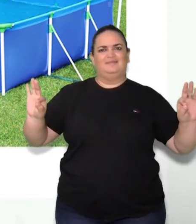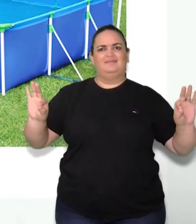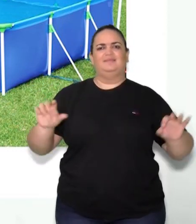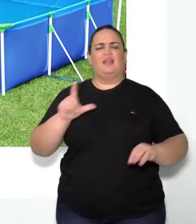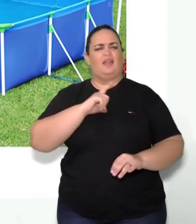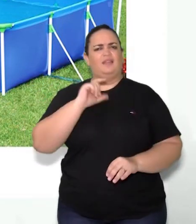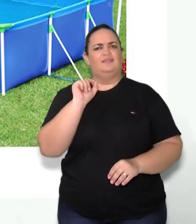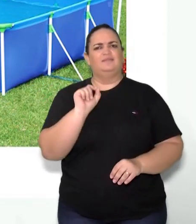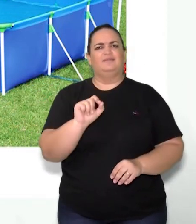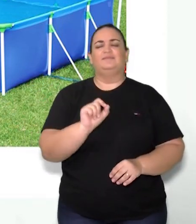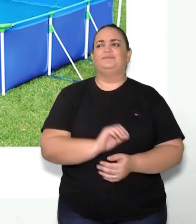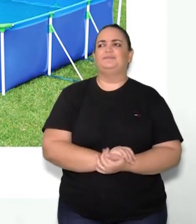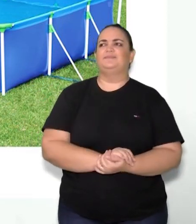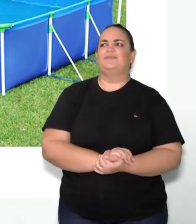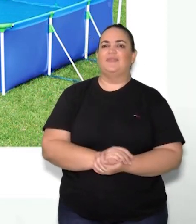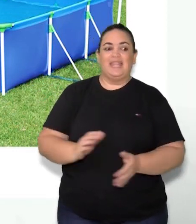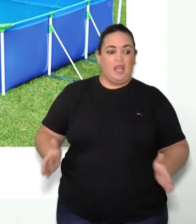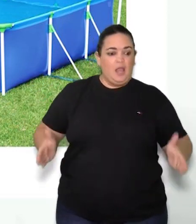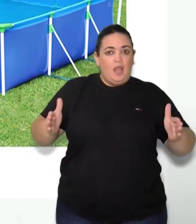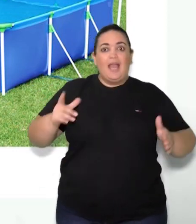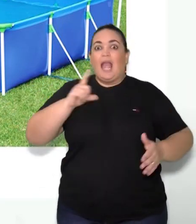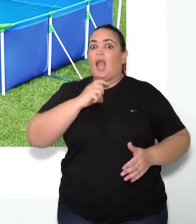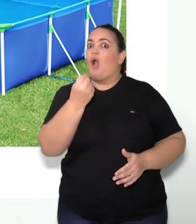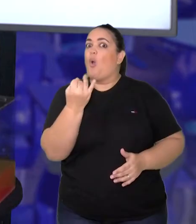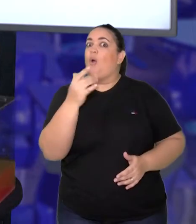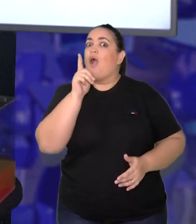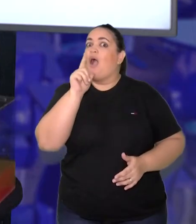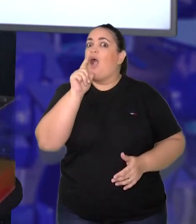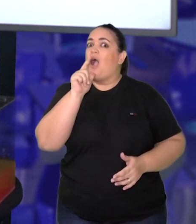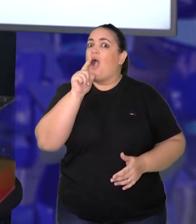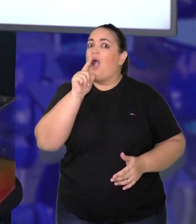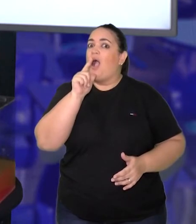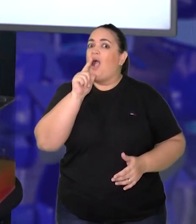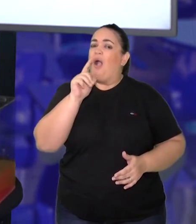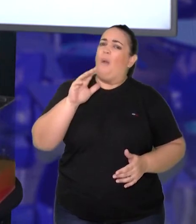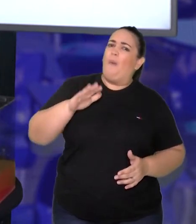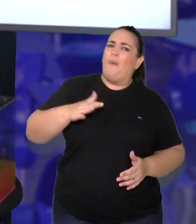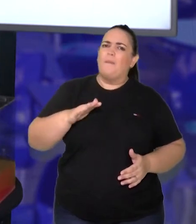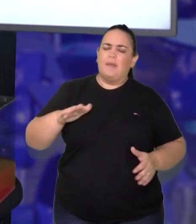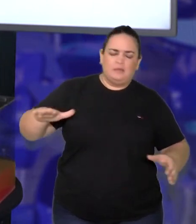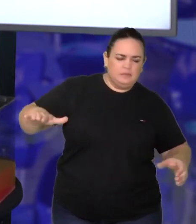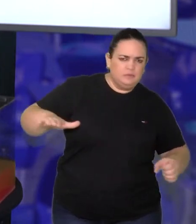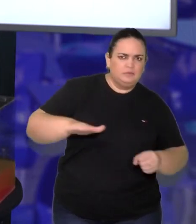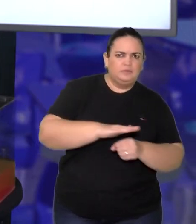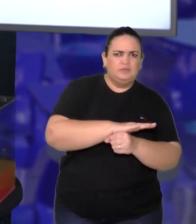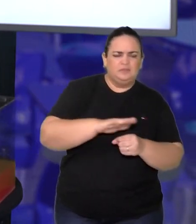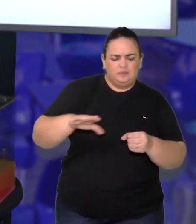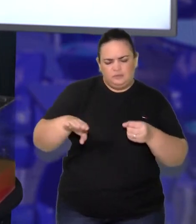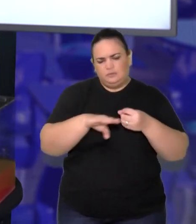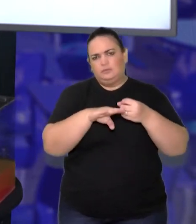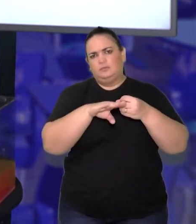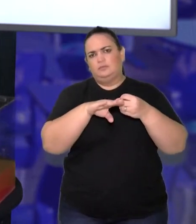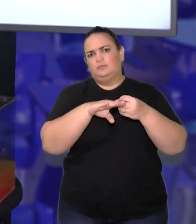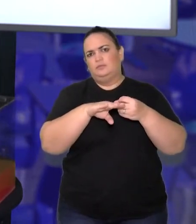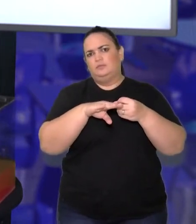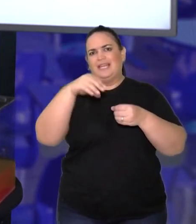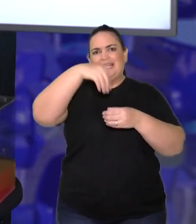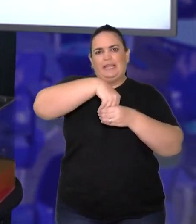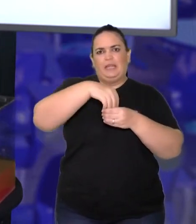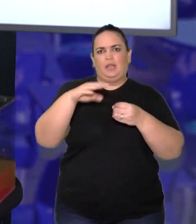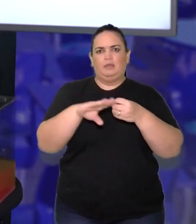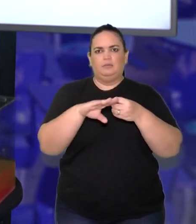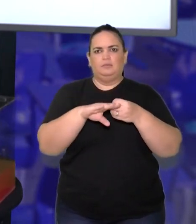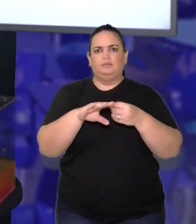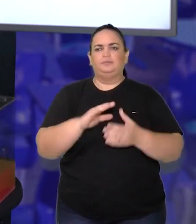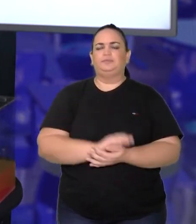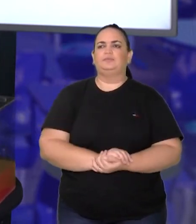a piscina está com um certo nível de água, tá? Ela tem um certo volume de água no compartimento interno. Vamos